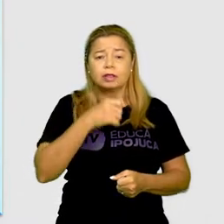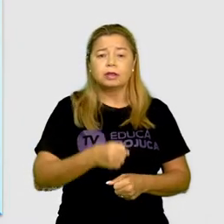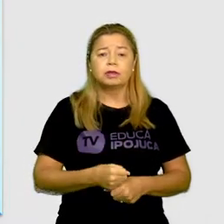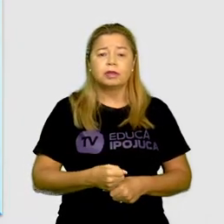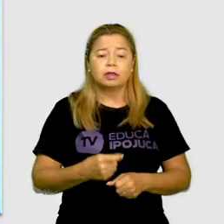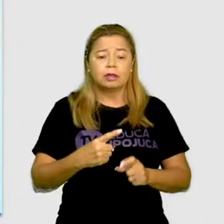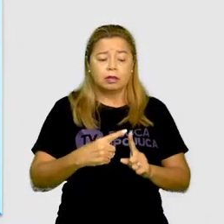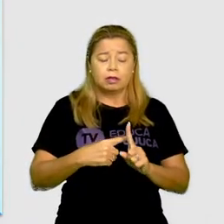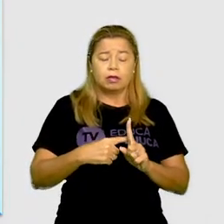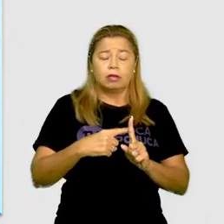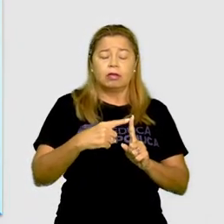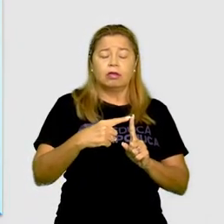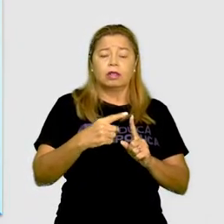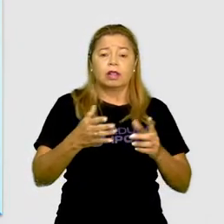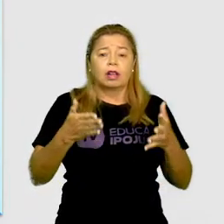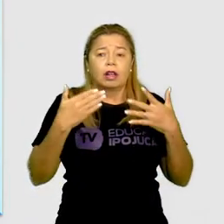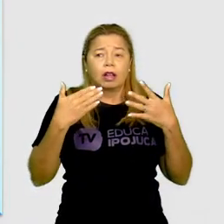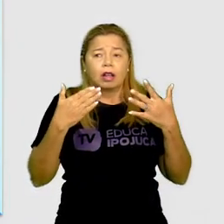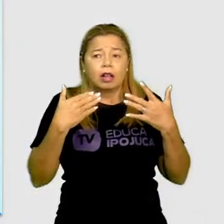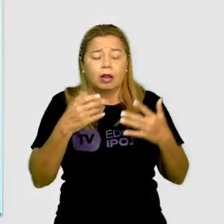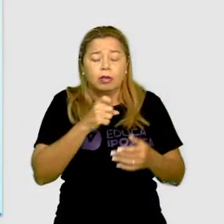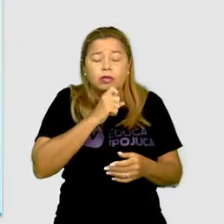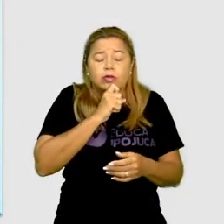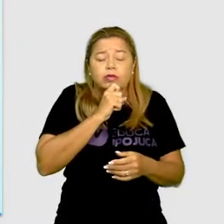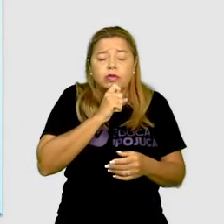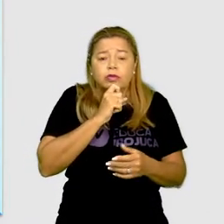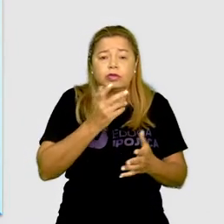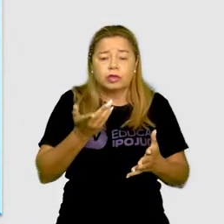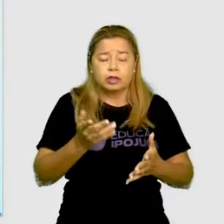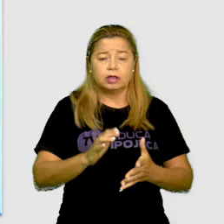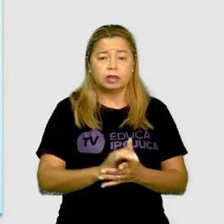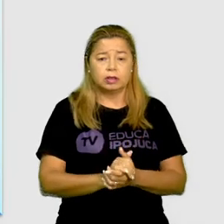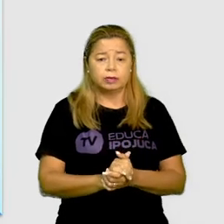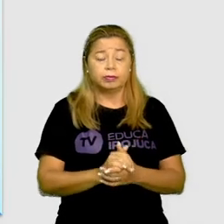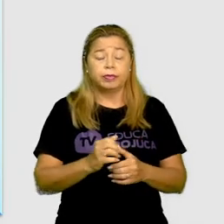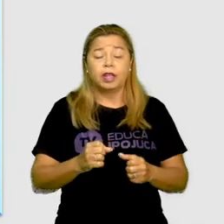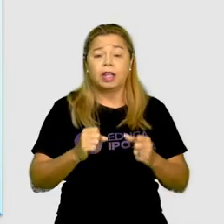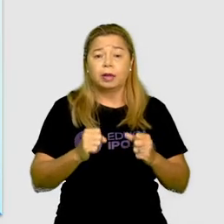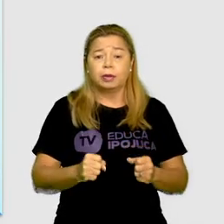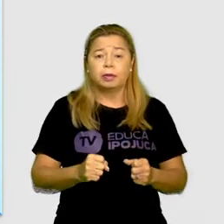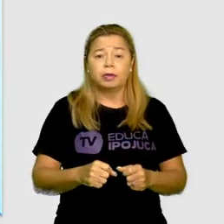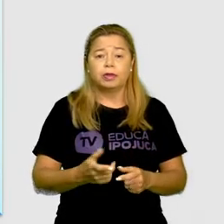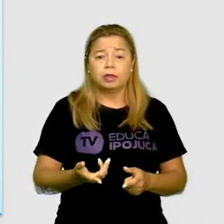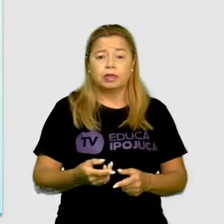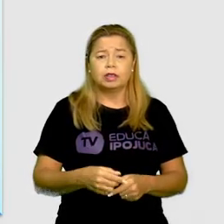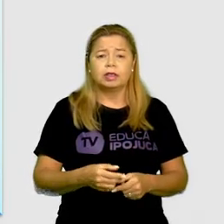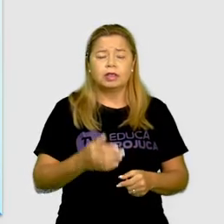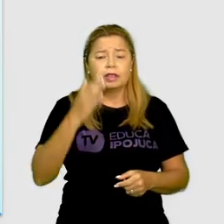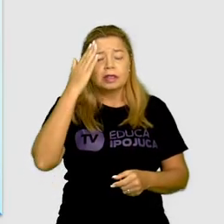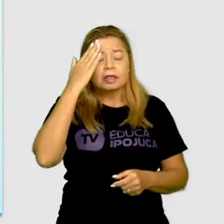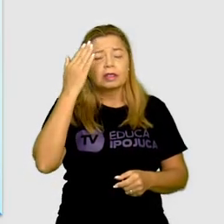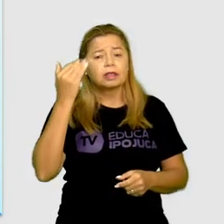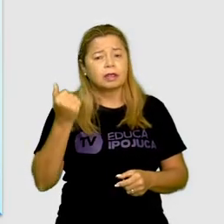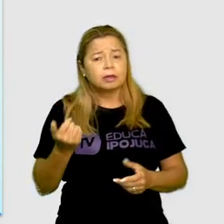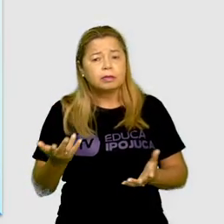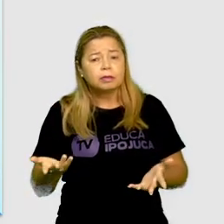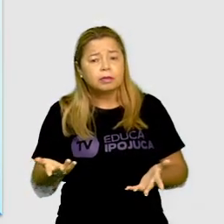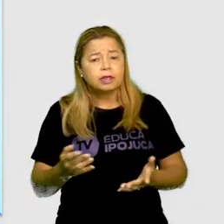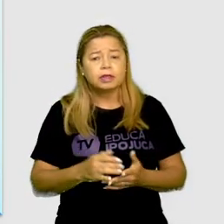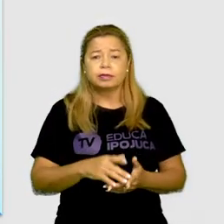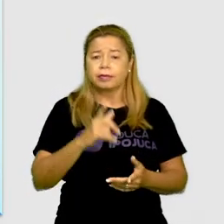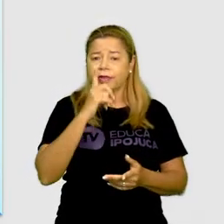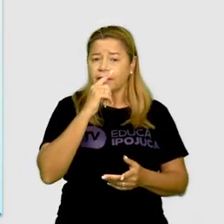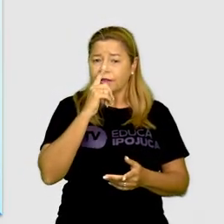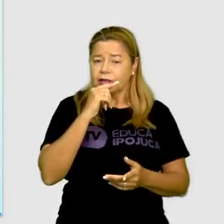temperatura, ela pode ser medida como? Em graus Celsius ou litro? Com certeza não é